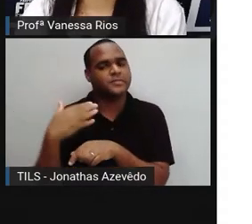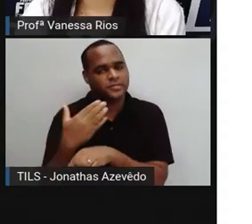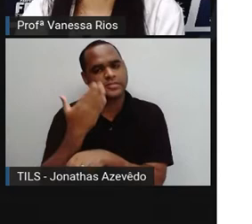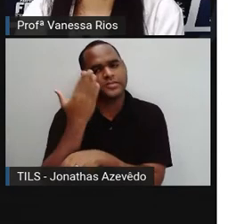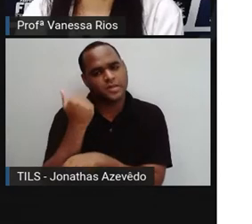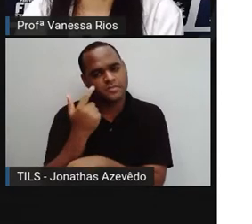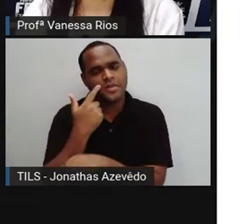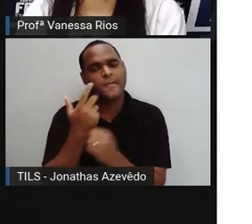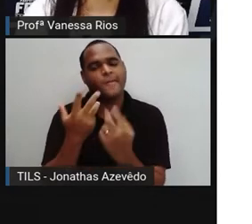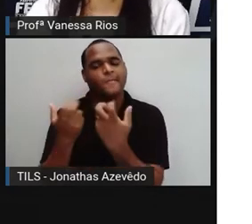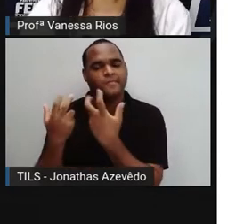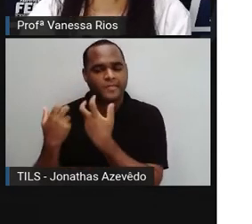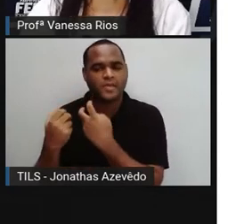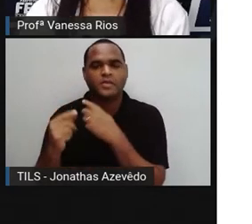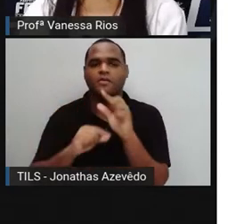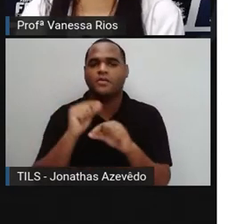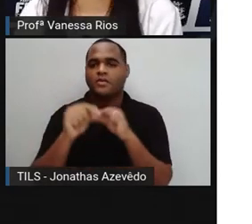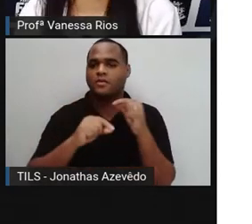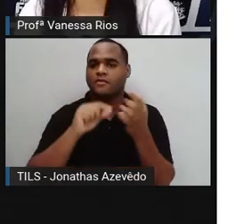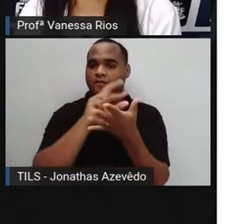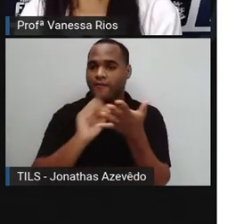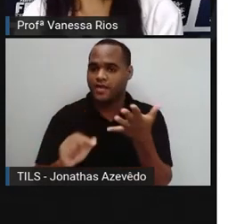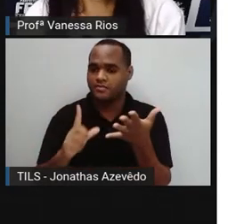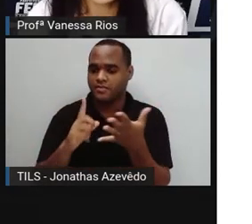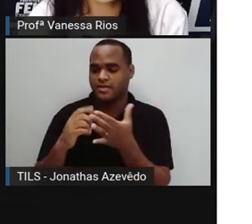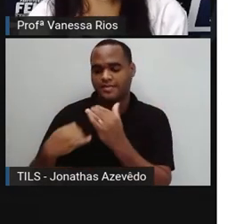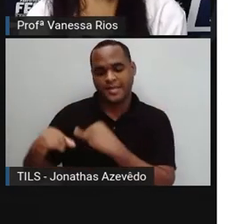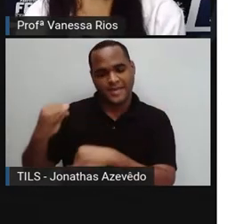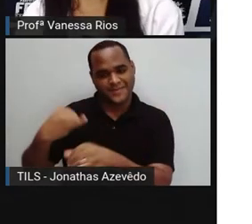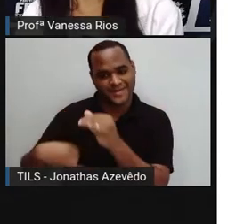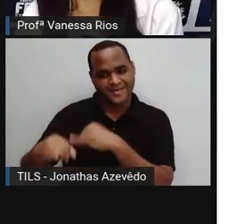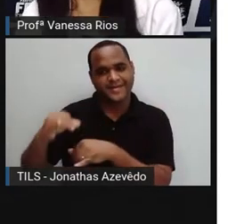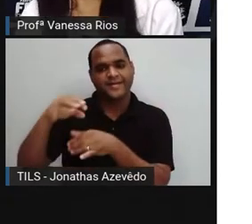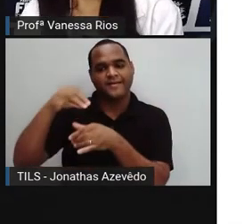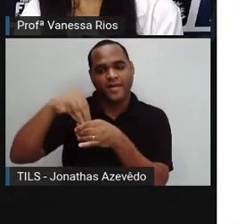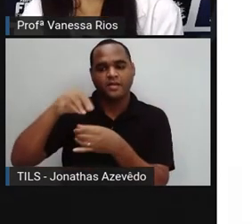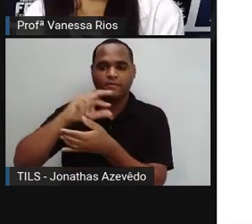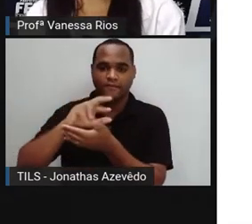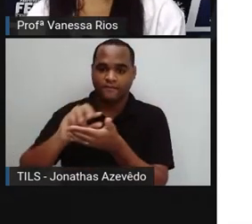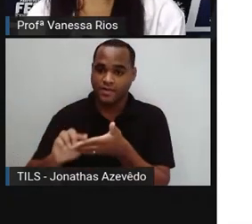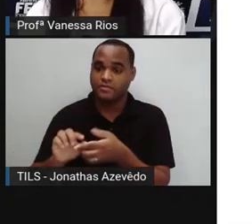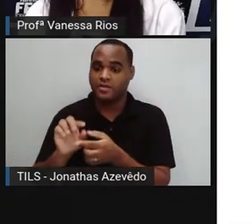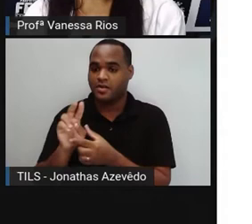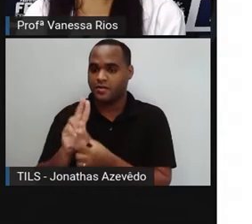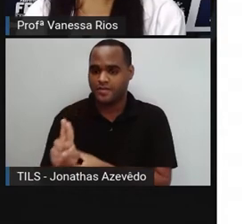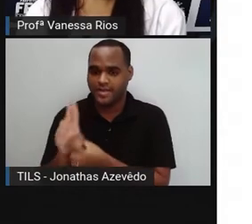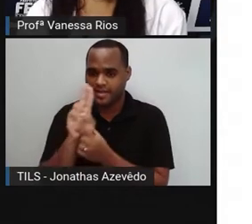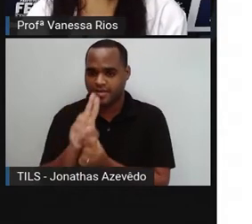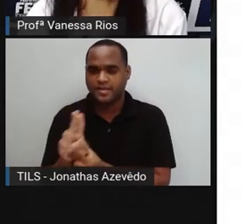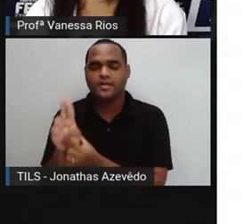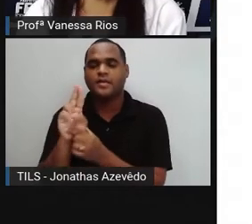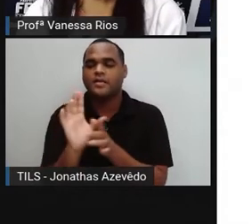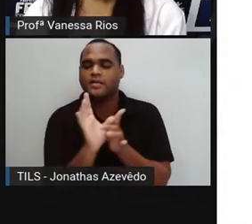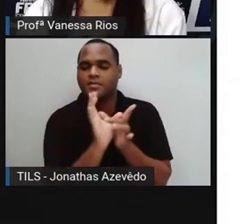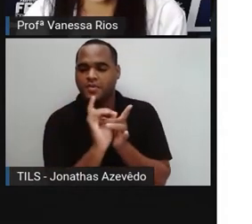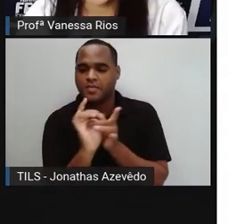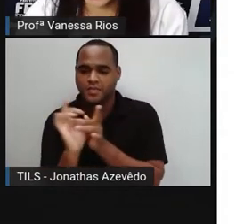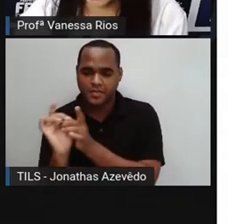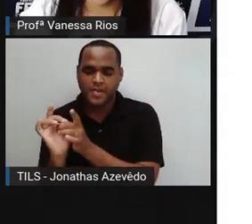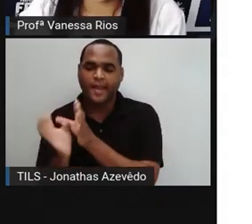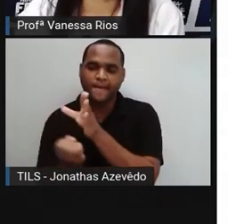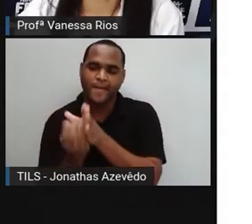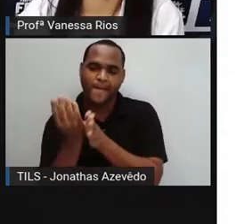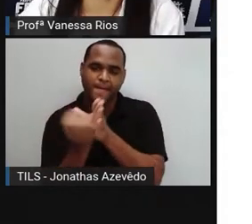já percebe, não é? O quanto de reações químicas e de produtos químicos aí estão atrelados à produção